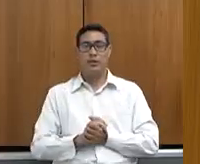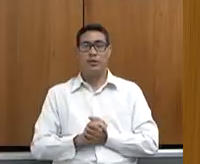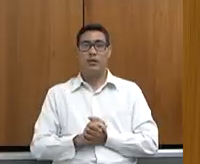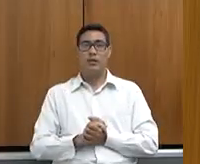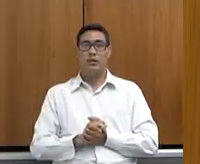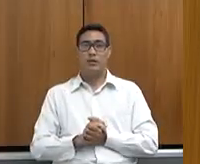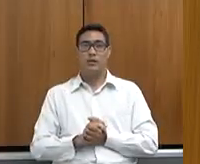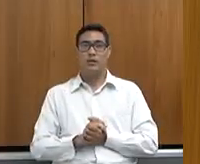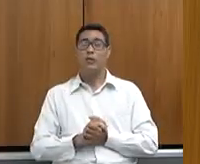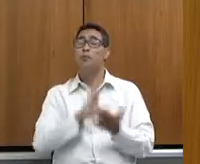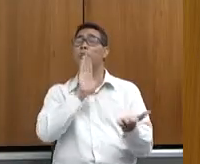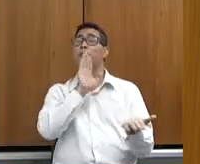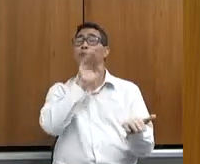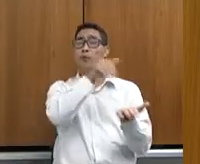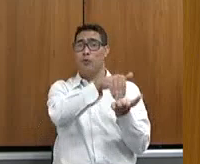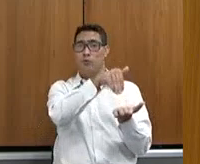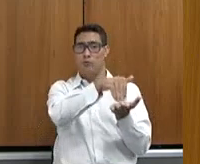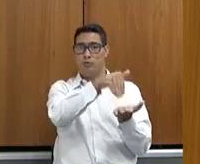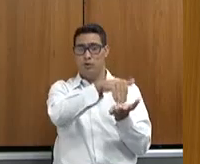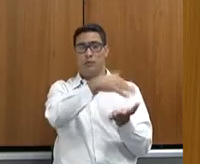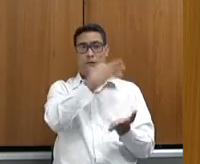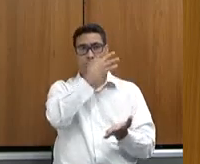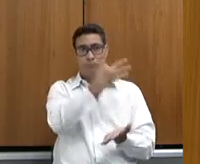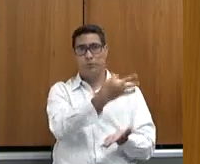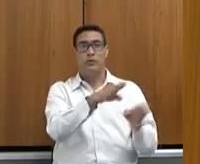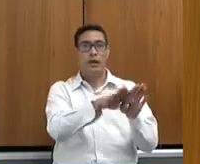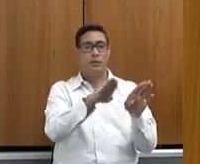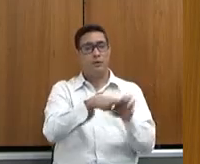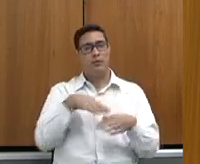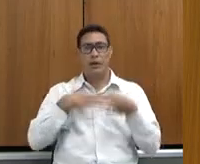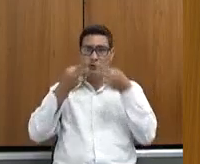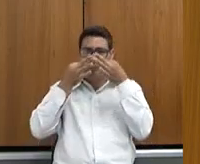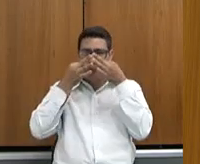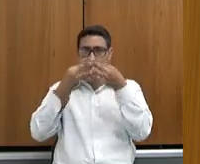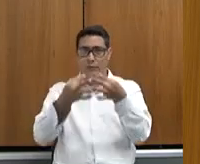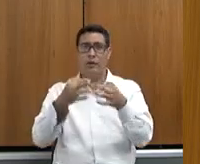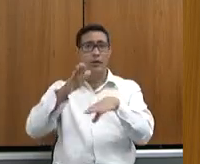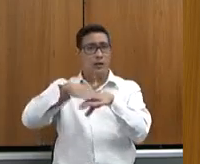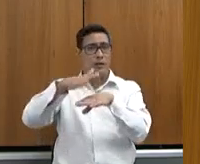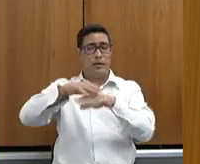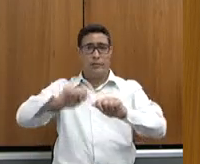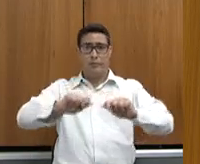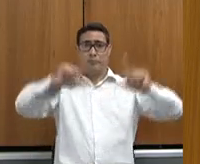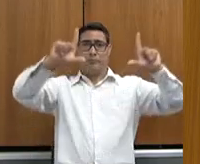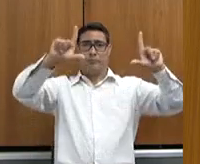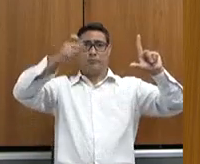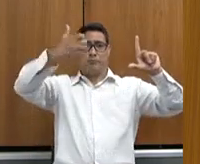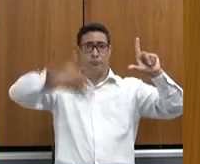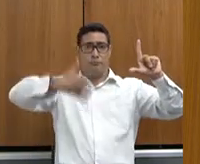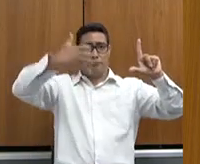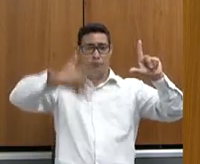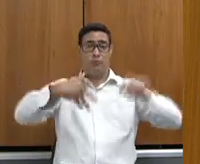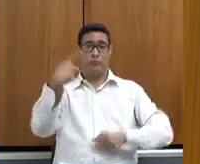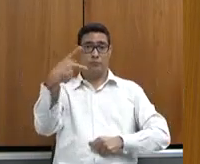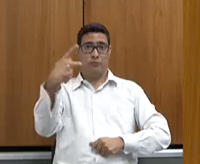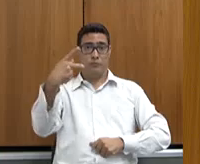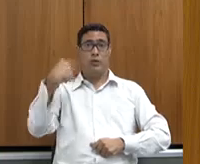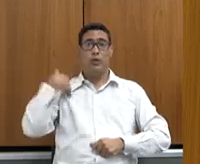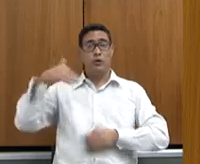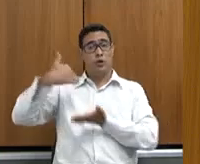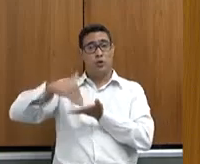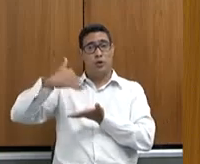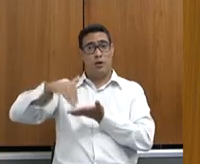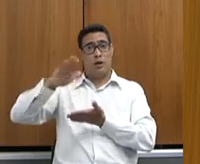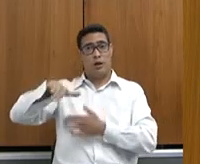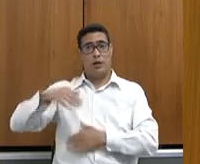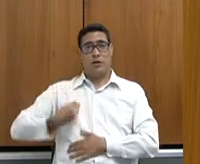Uma última observação, eu também fiquei atenta à apresentação do senhor, e talvez dos secretários que participaram,